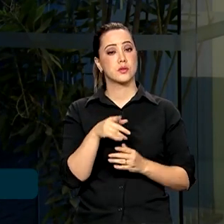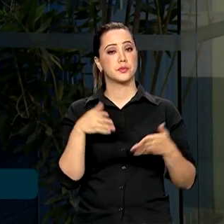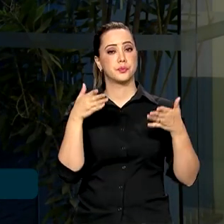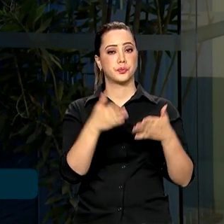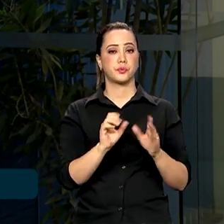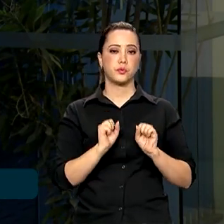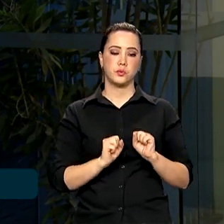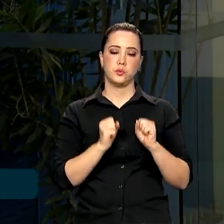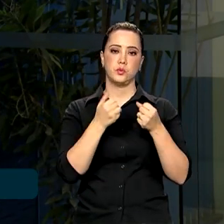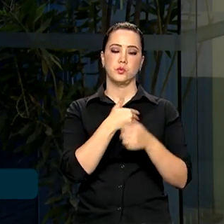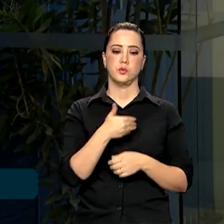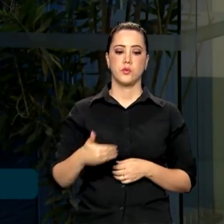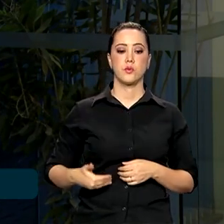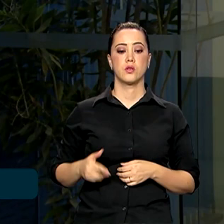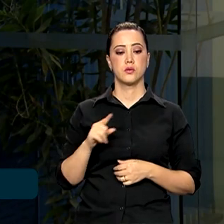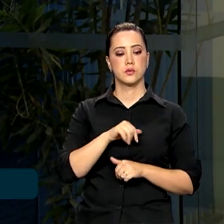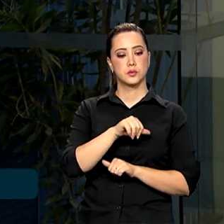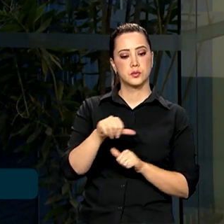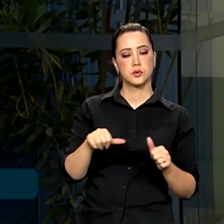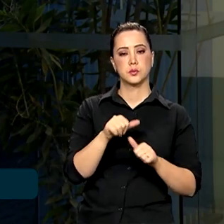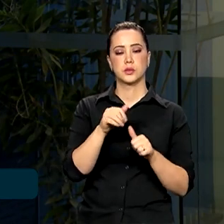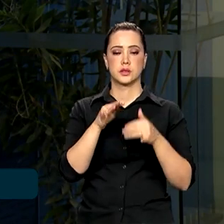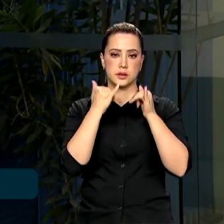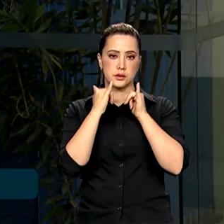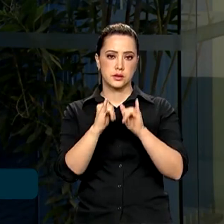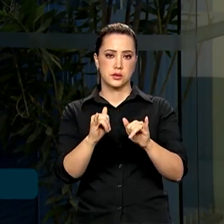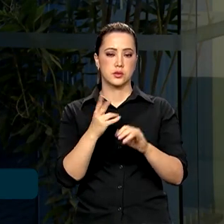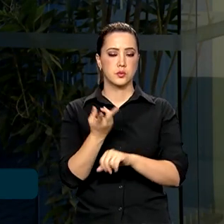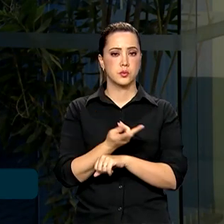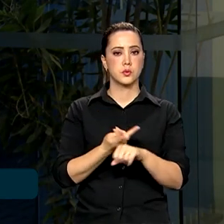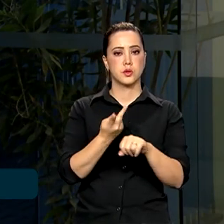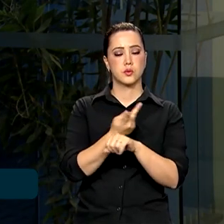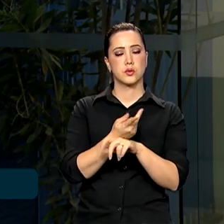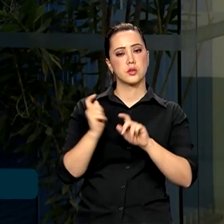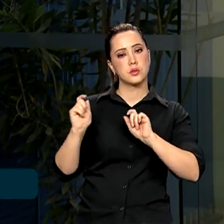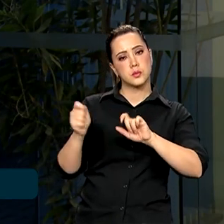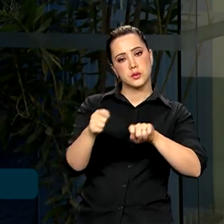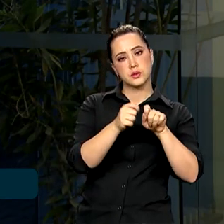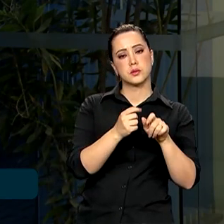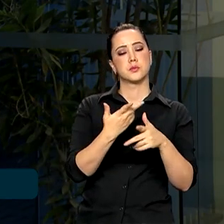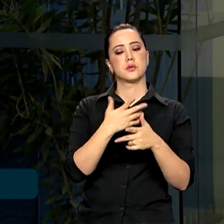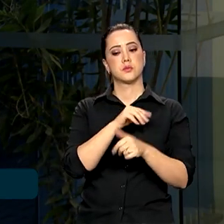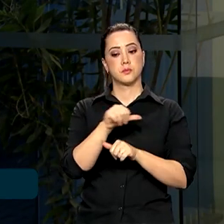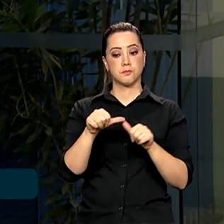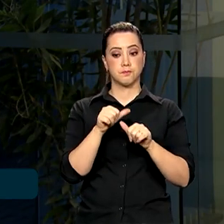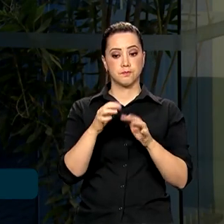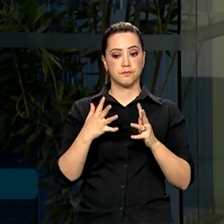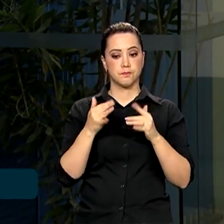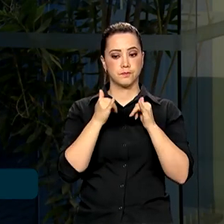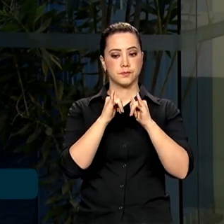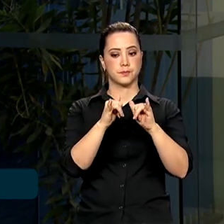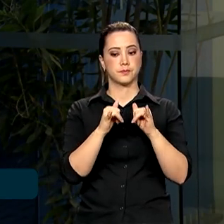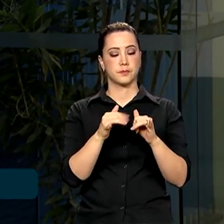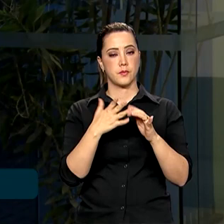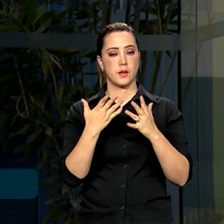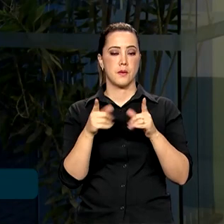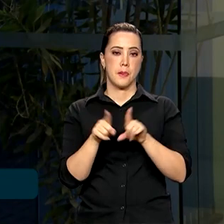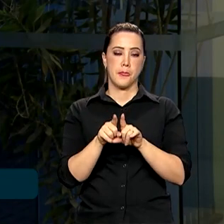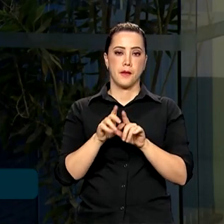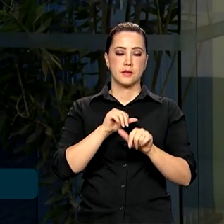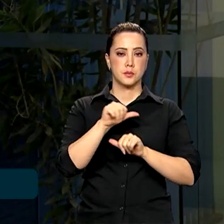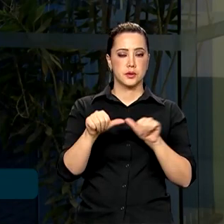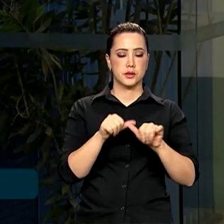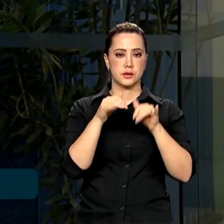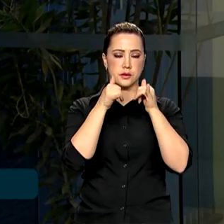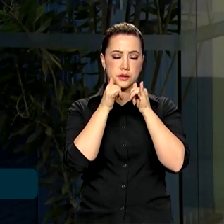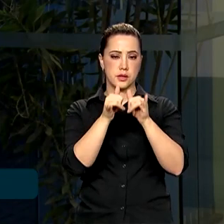esforço do governo pela transição energética em busca de fontes limpas e renováveis de energia. Essa transição energética pode trazer